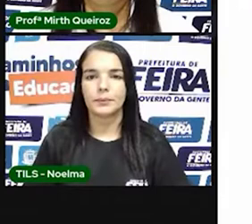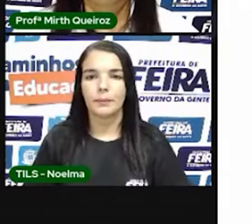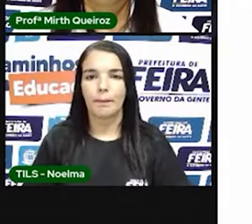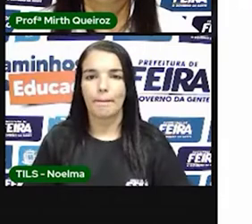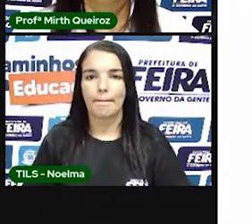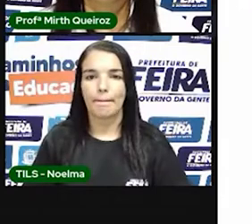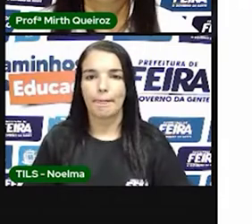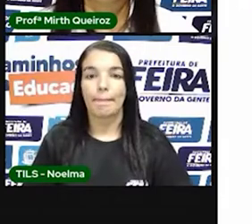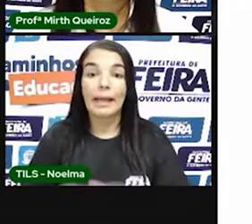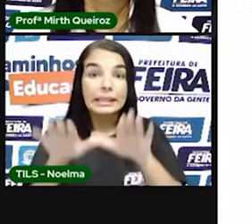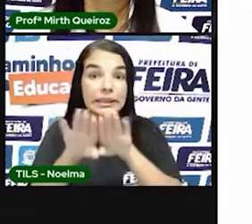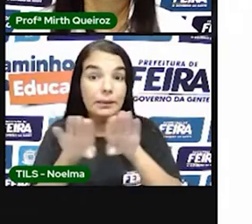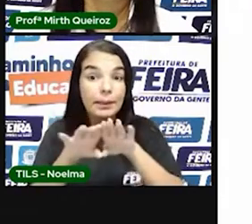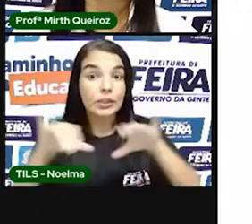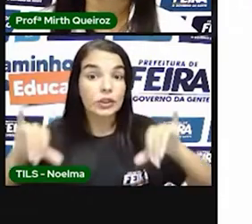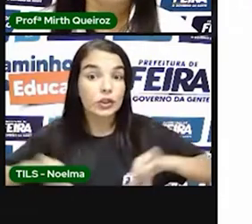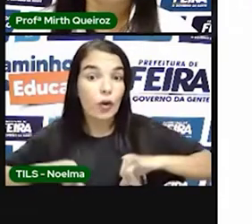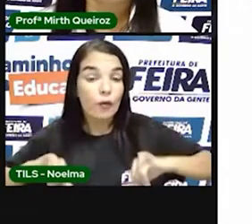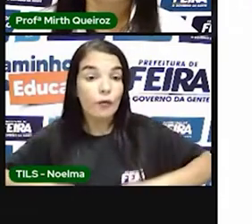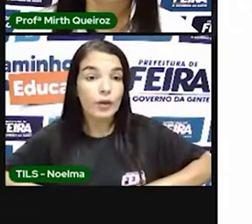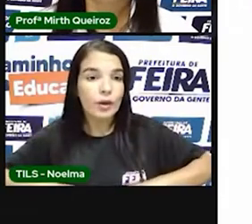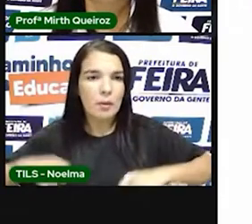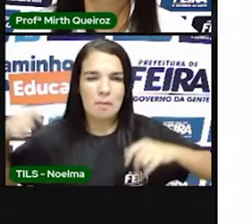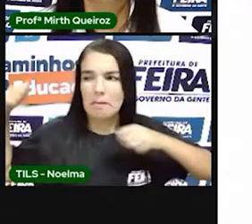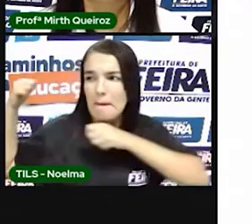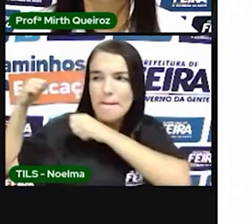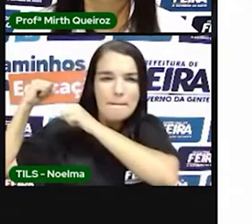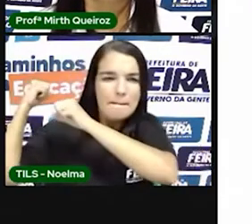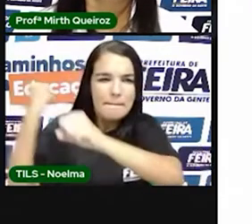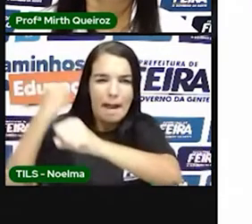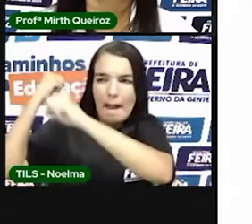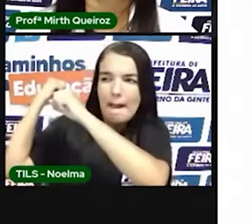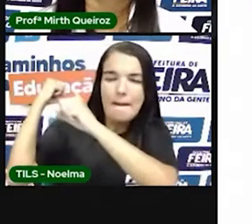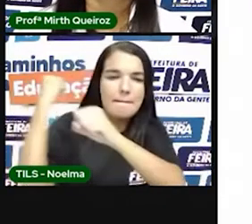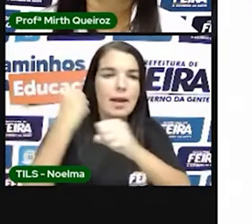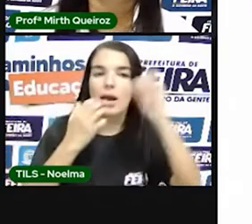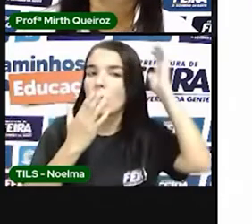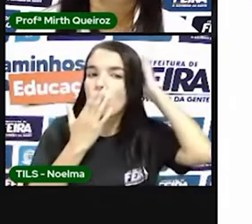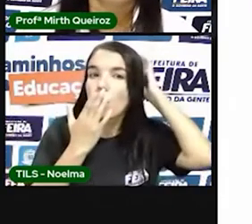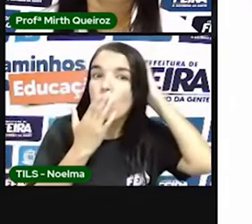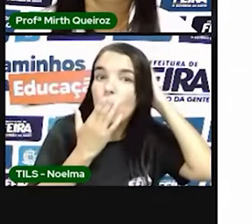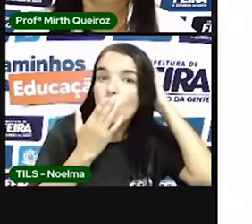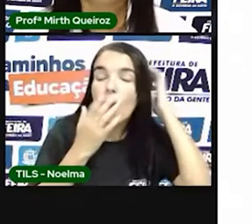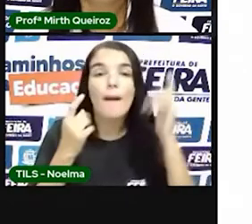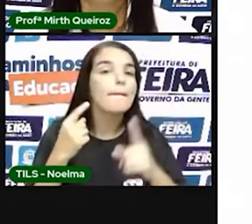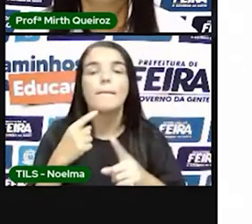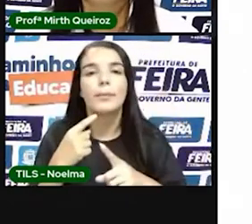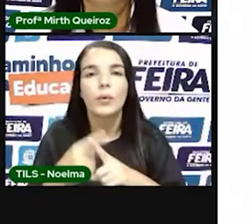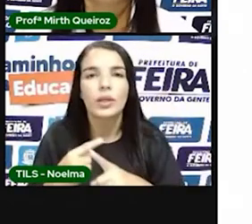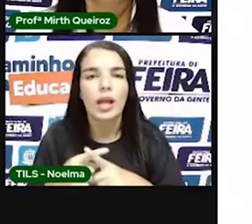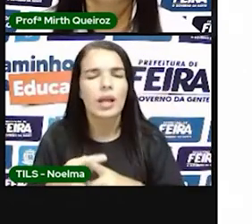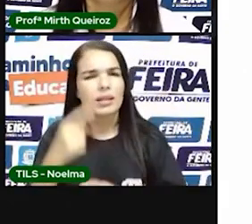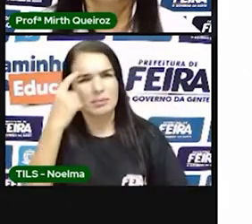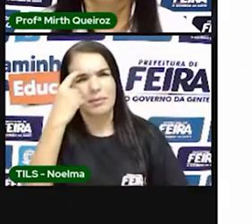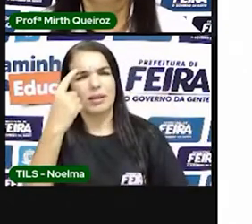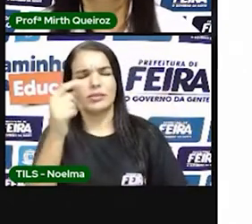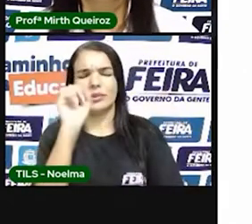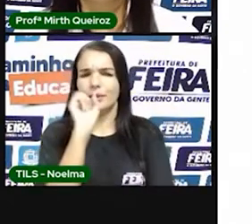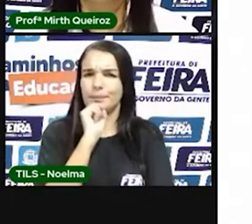E também sofreram ataques indígenas que lutavam contra a invasão de suas terras. Porque imaginam aí,